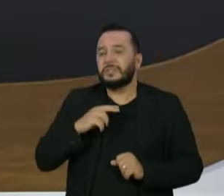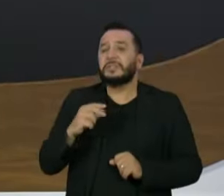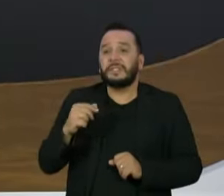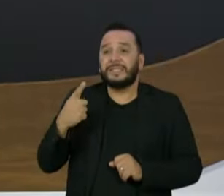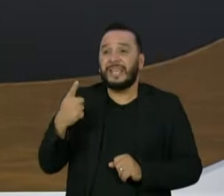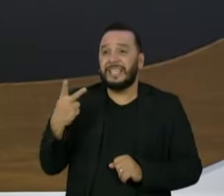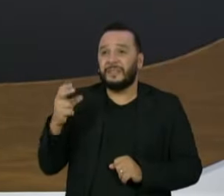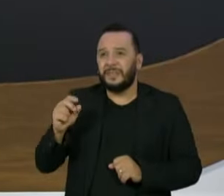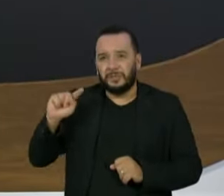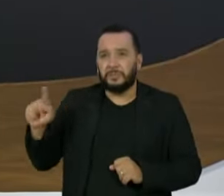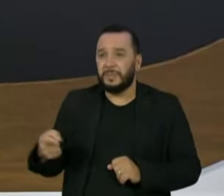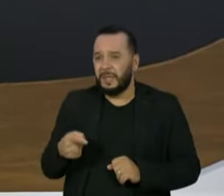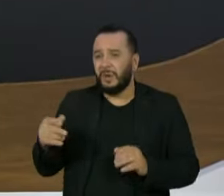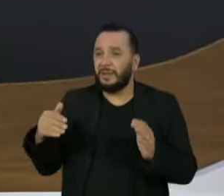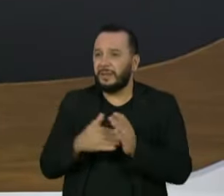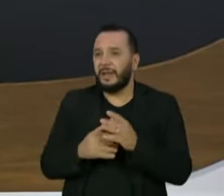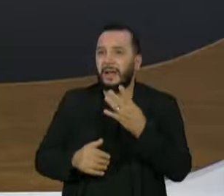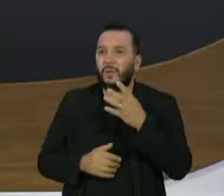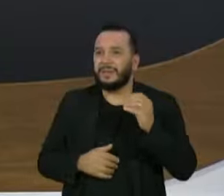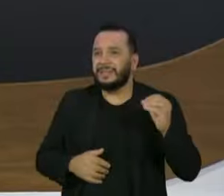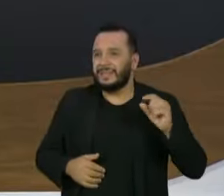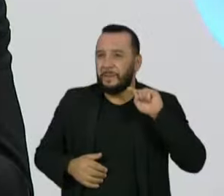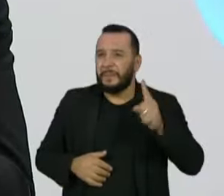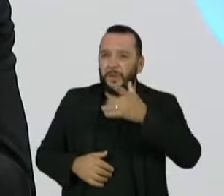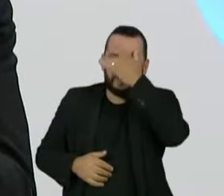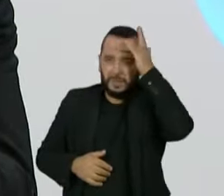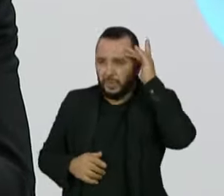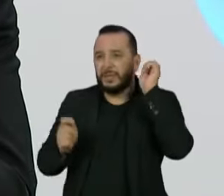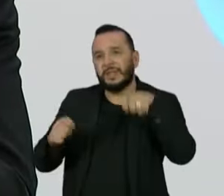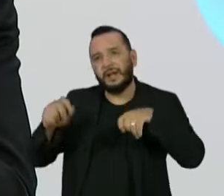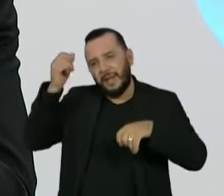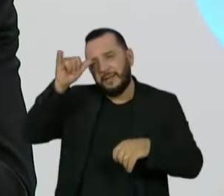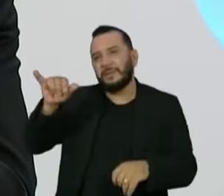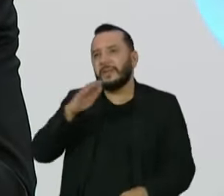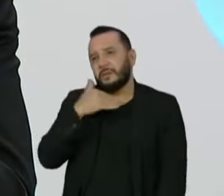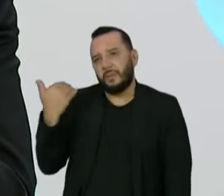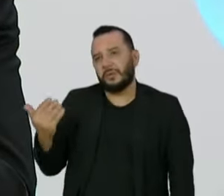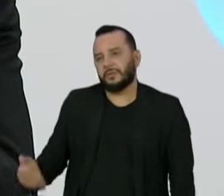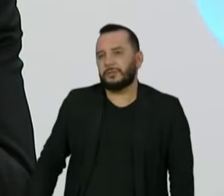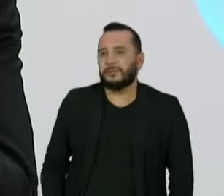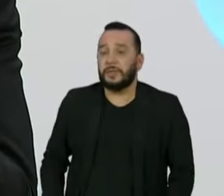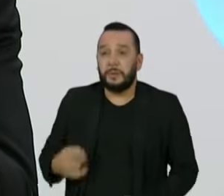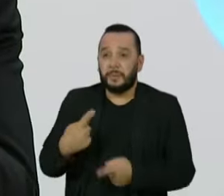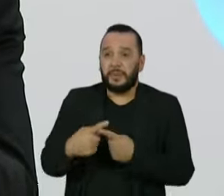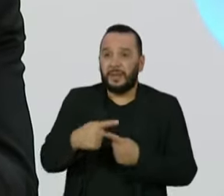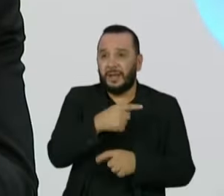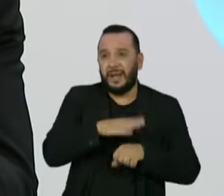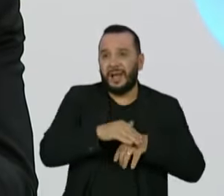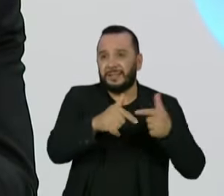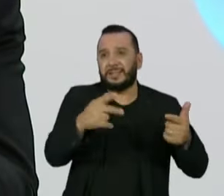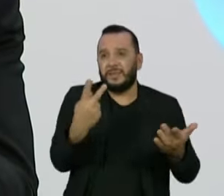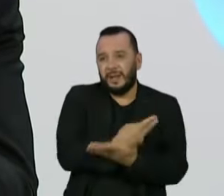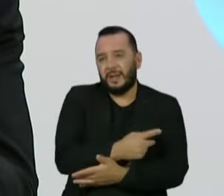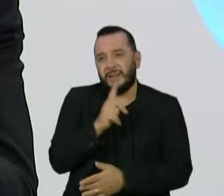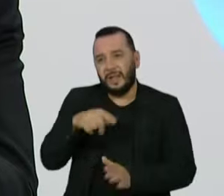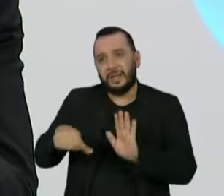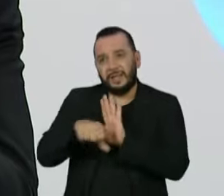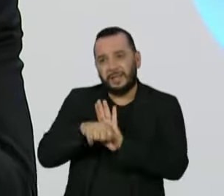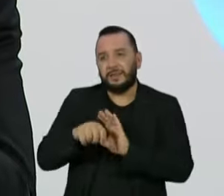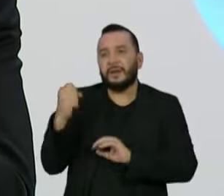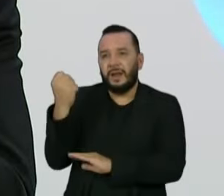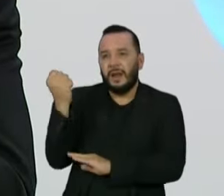120 mil e 400 mil vidas perdidas por uma política equivocada. Então, esse é um crime e é um crime muito grave.